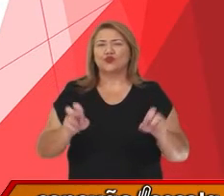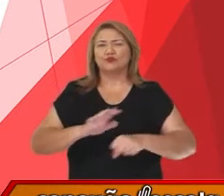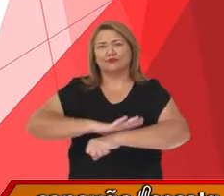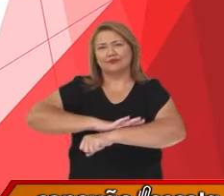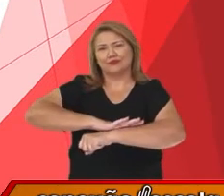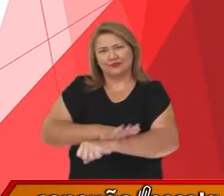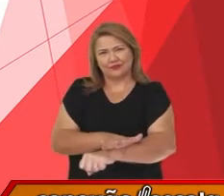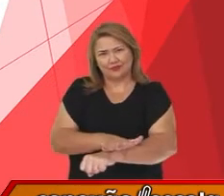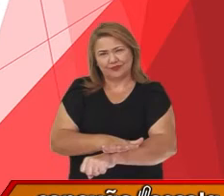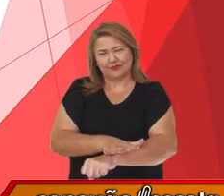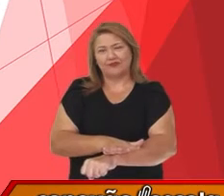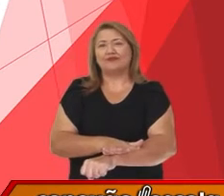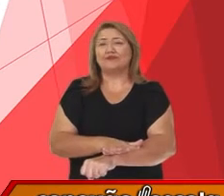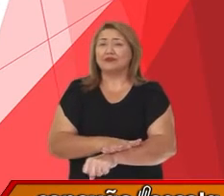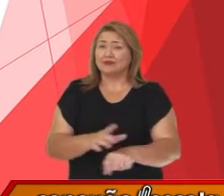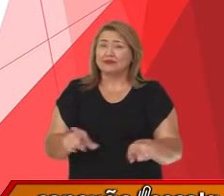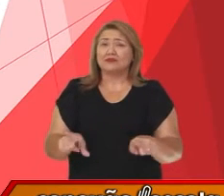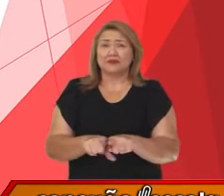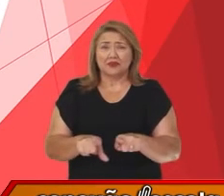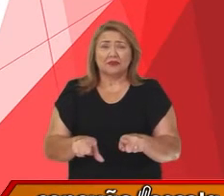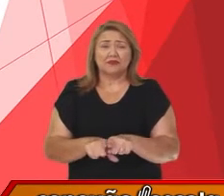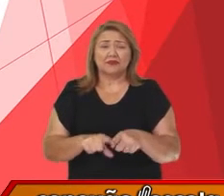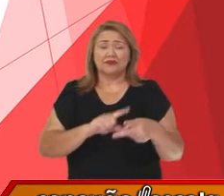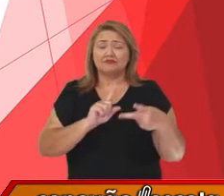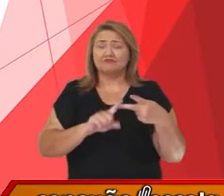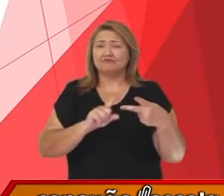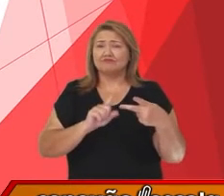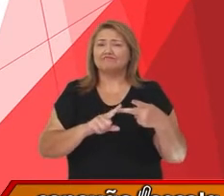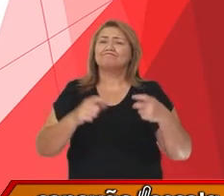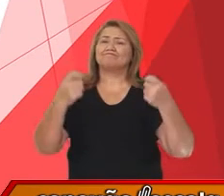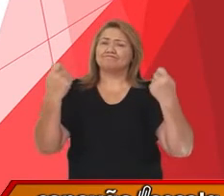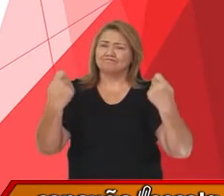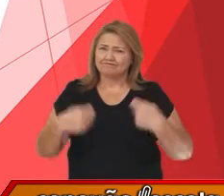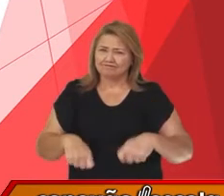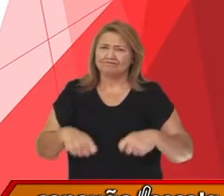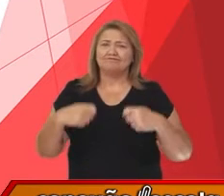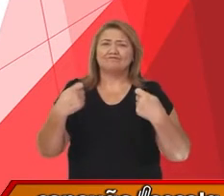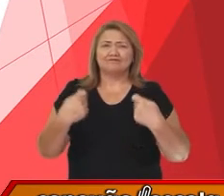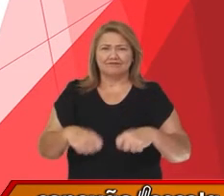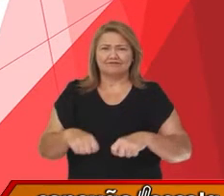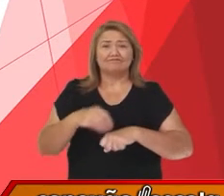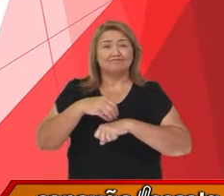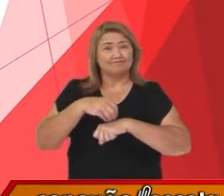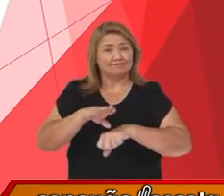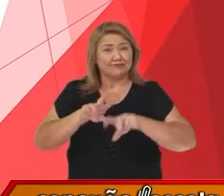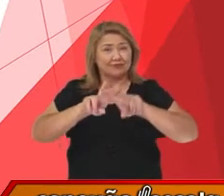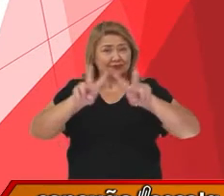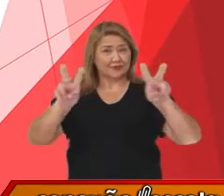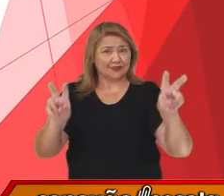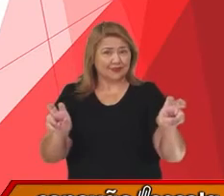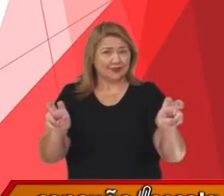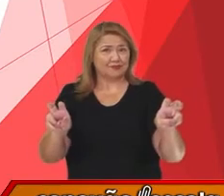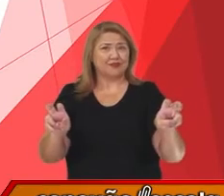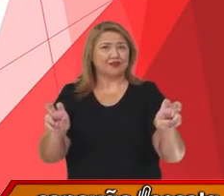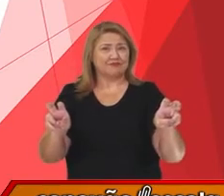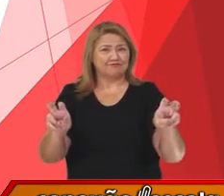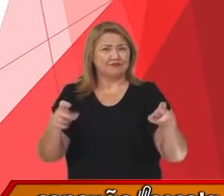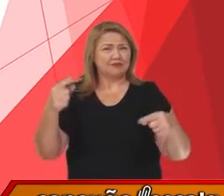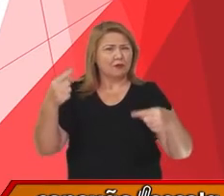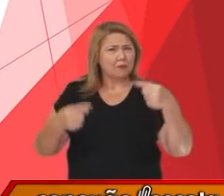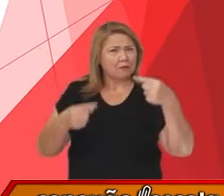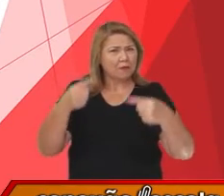racismo. E, por isso mesmo, a segunda coisa, a necessidade de trazer esse tema para as nossas